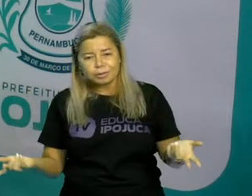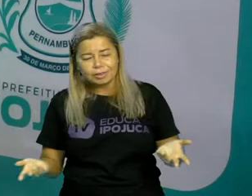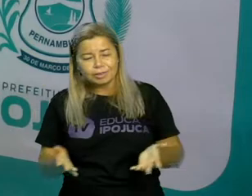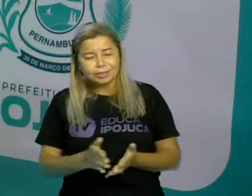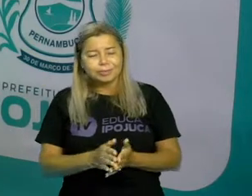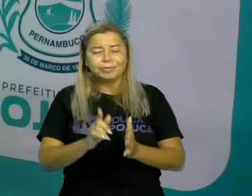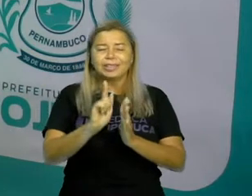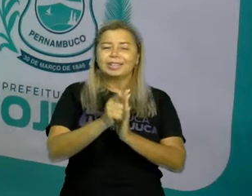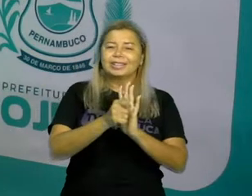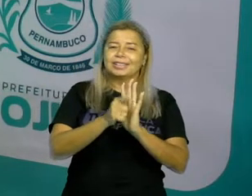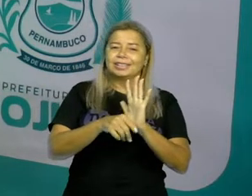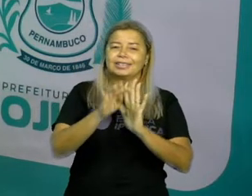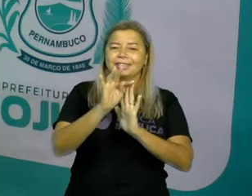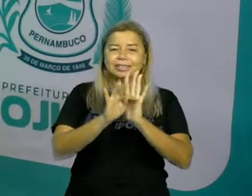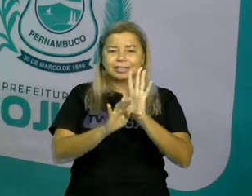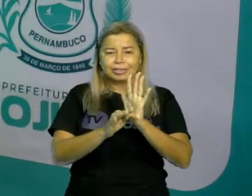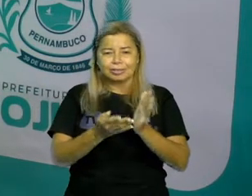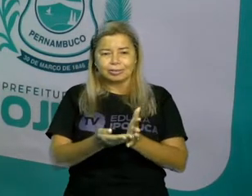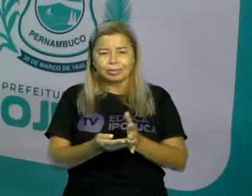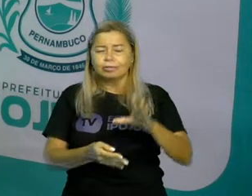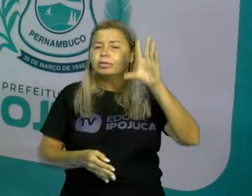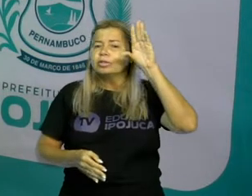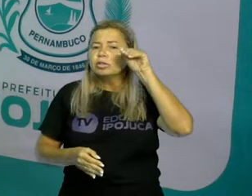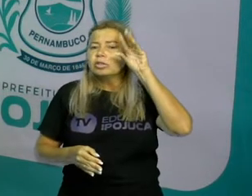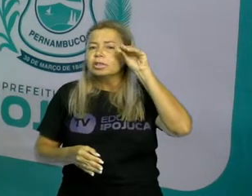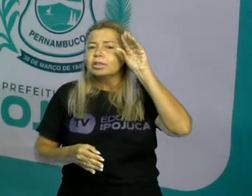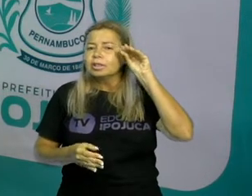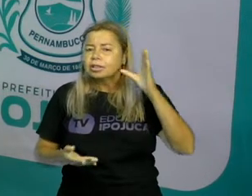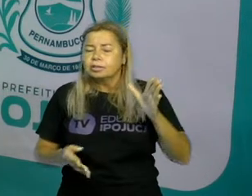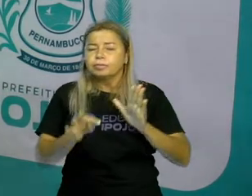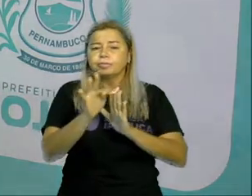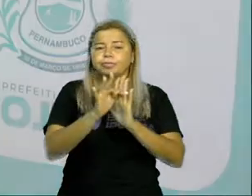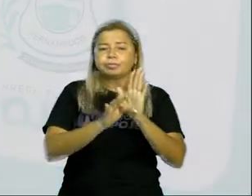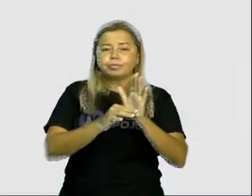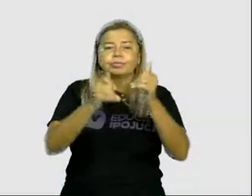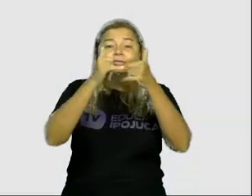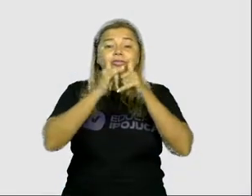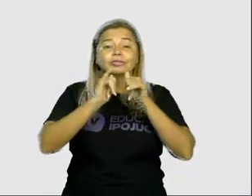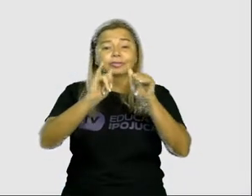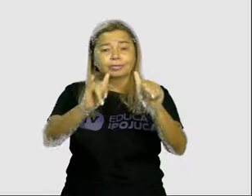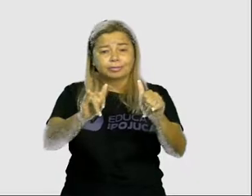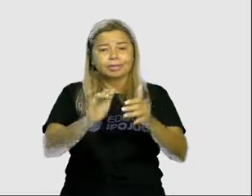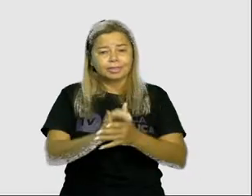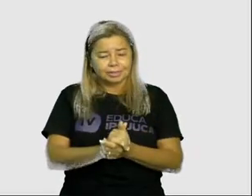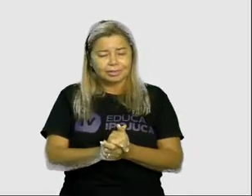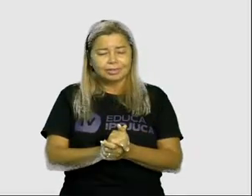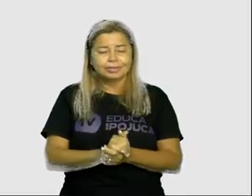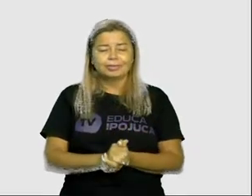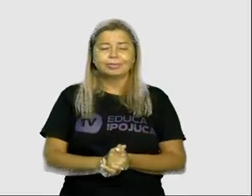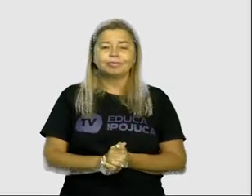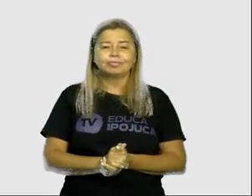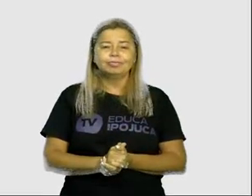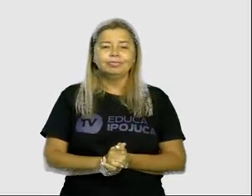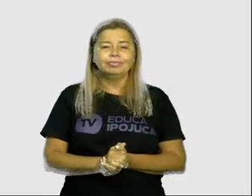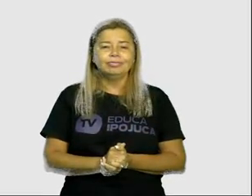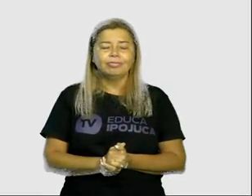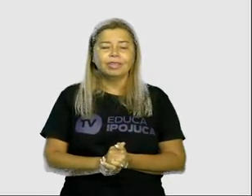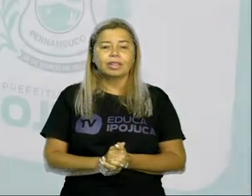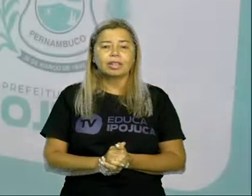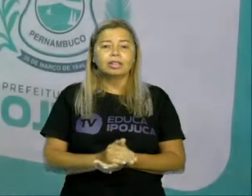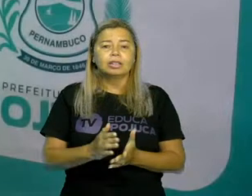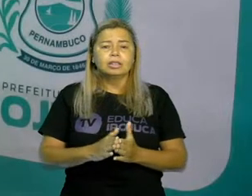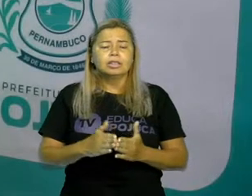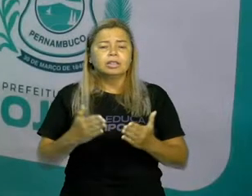curiosidade, é um texto informativo que a gente vai conhecer daqui a pouquinho. Mas, no nosso